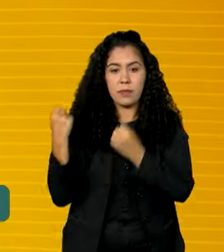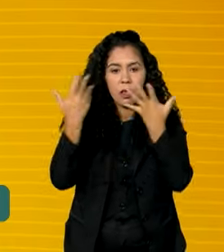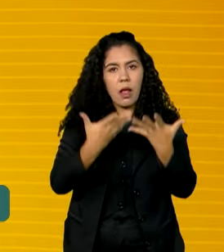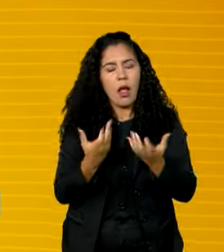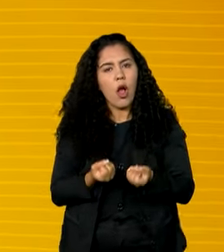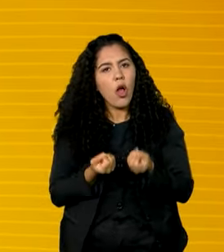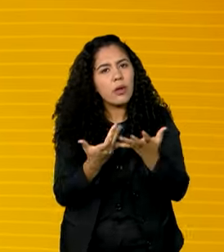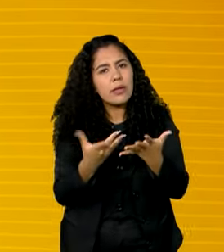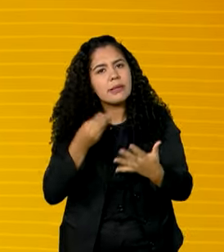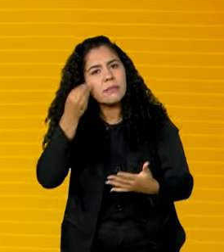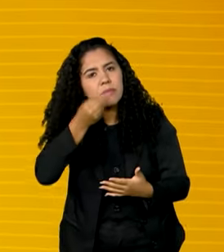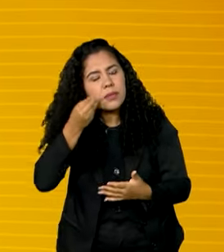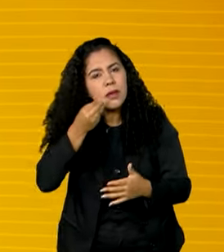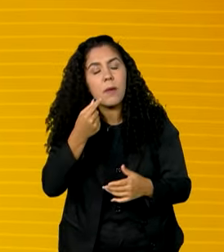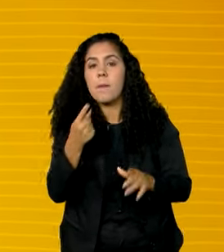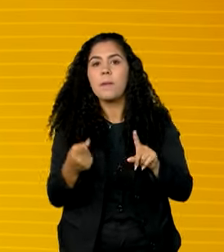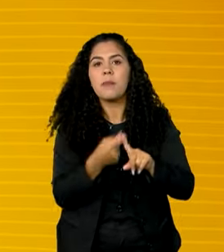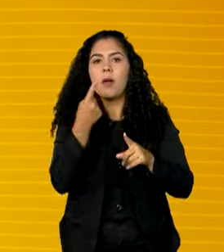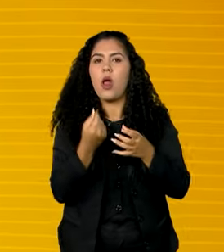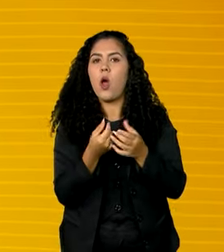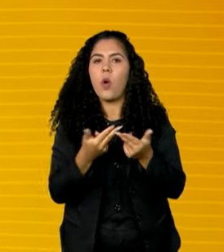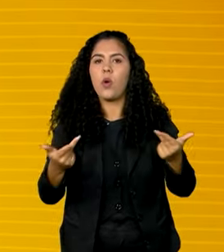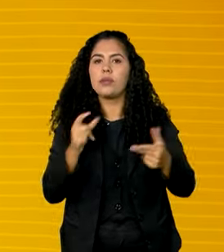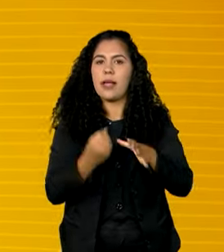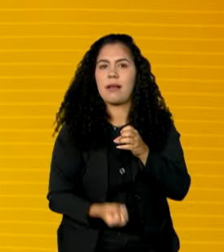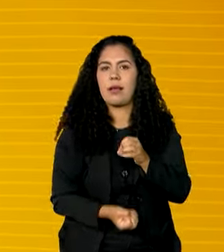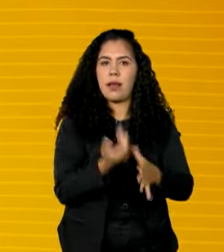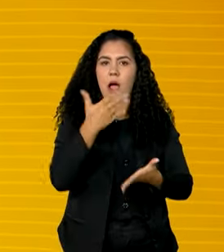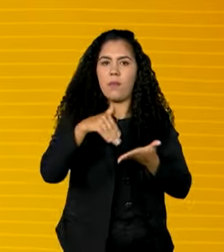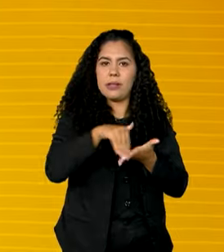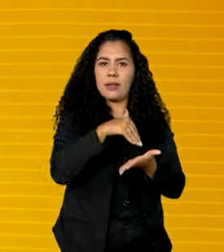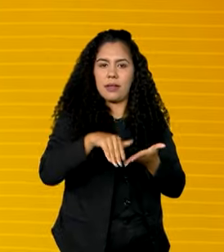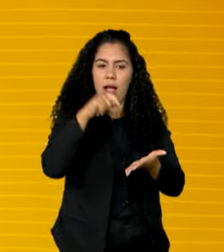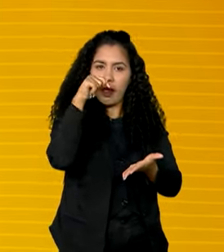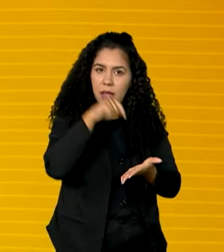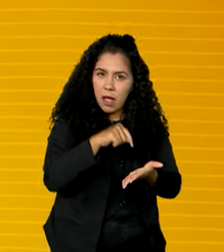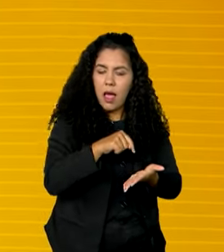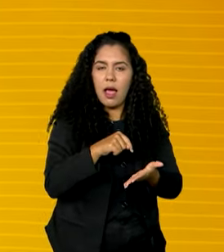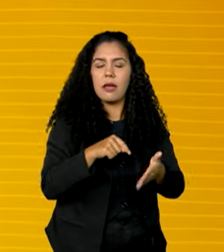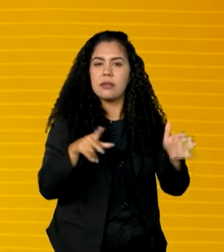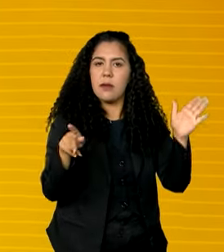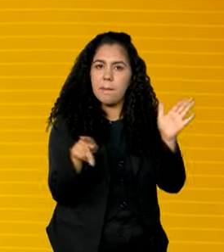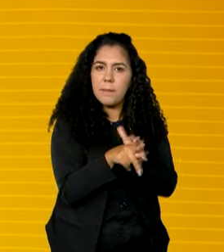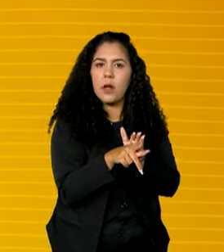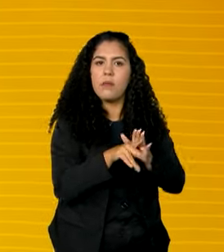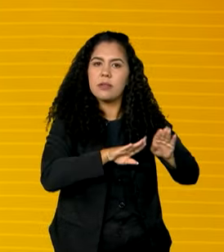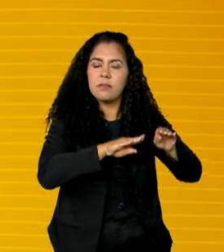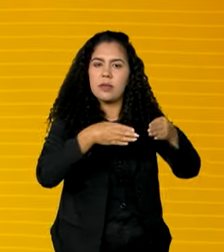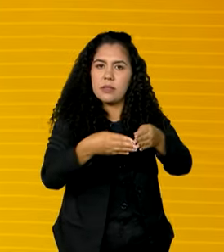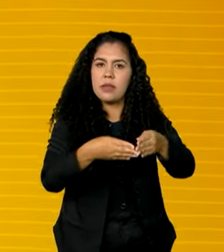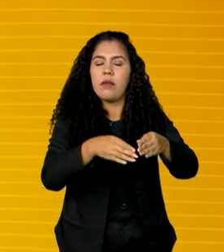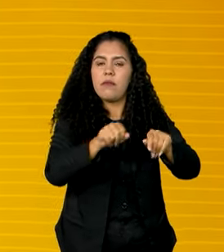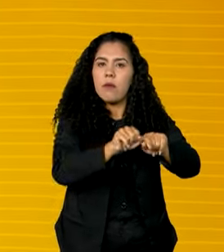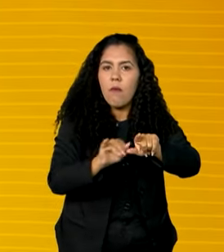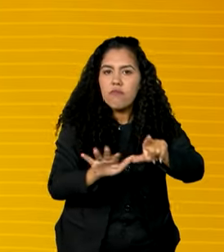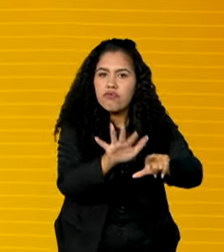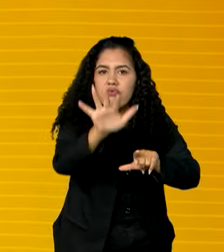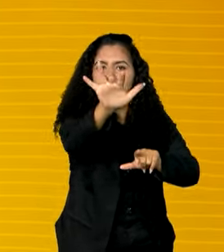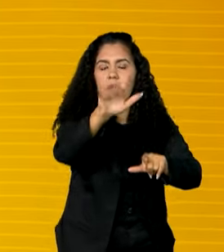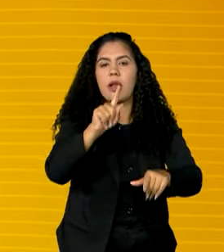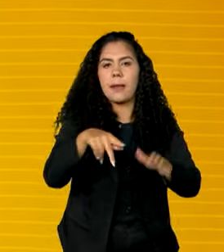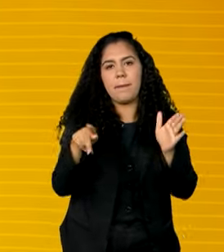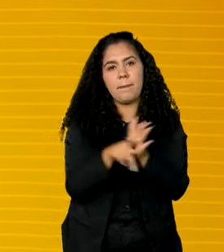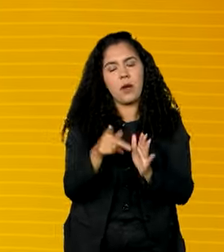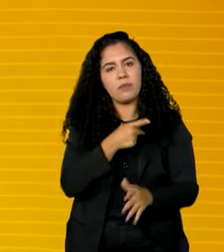Primeiro, a criação de uma secretaria específica de periferias, que é uma criação do presidente Lula, do ministro Jader, e a gente veio aqui